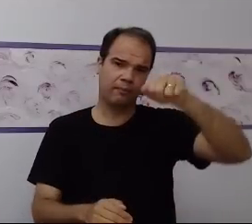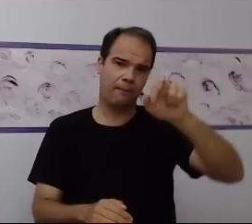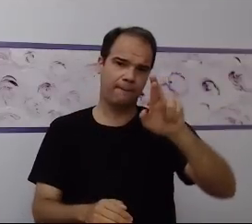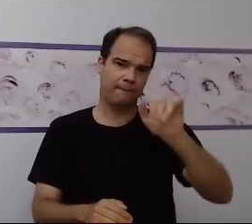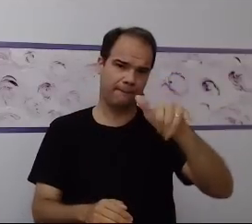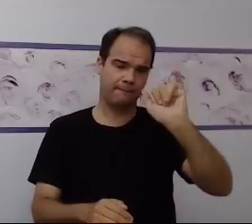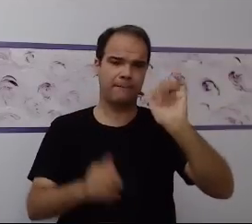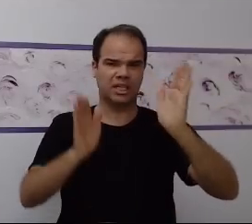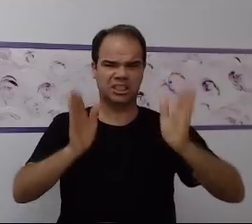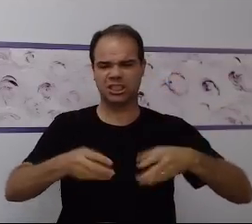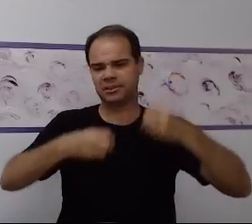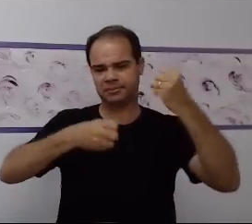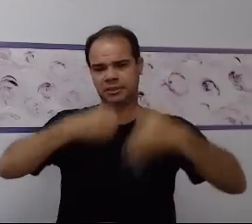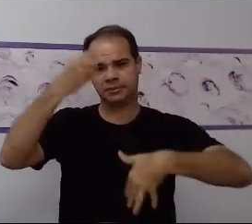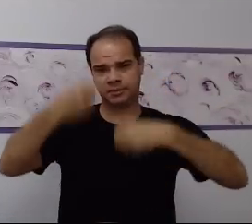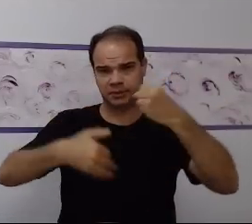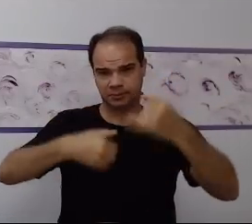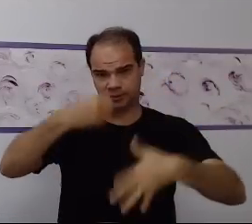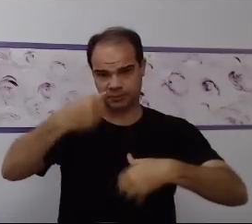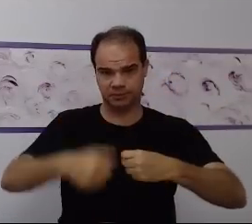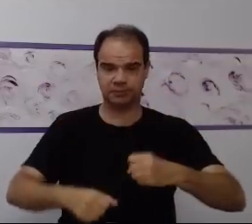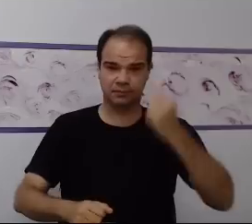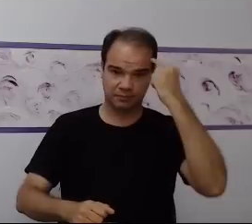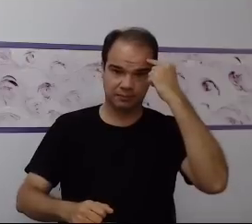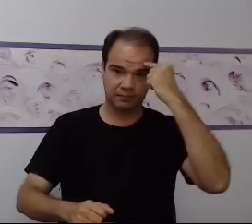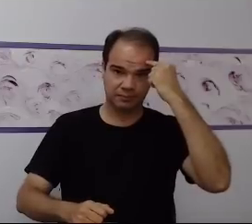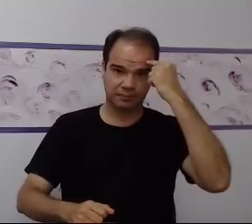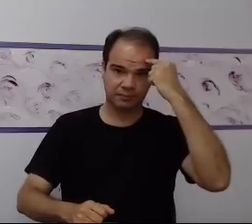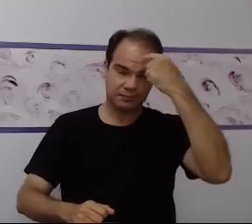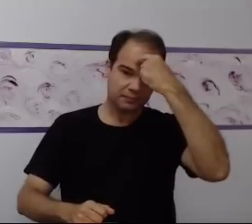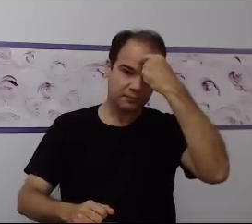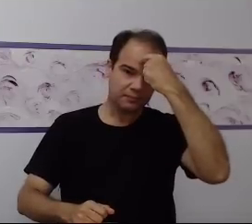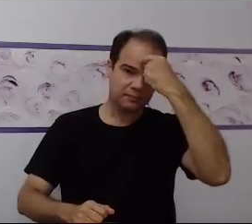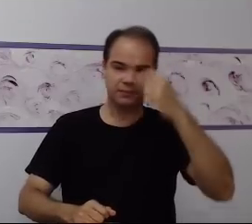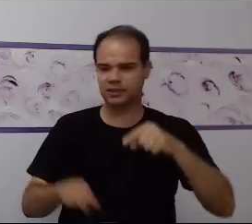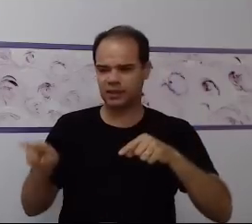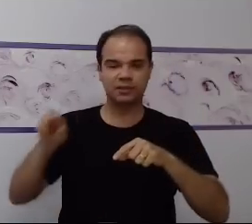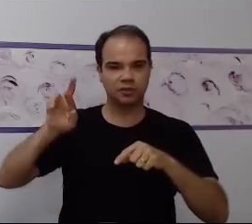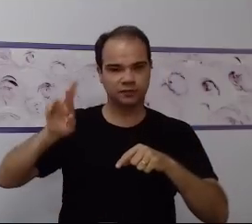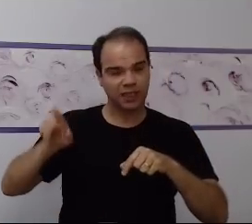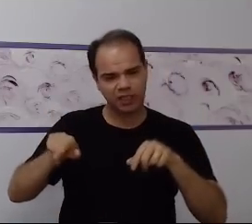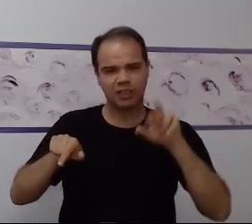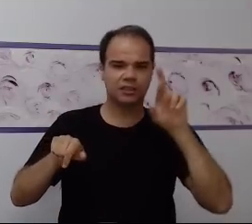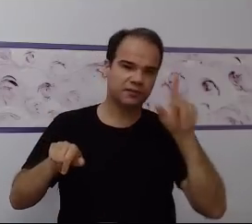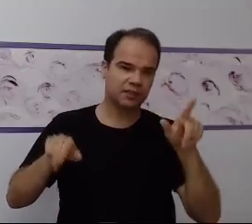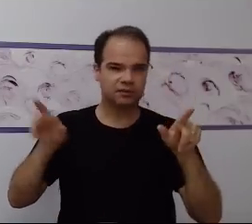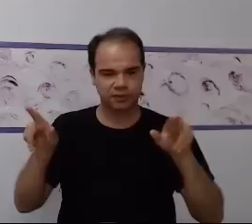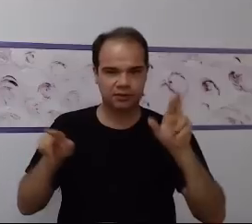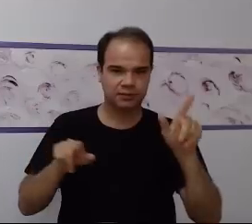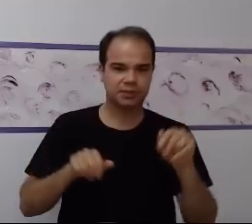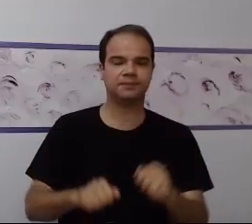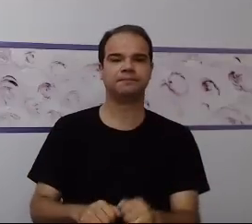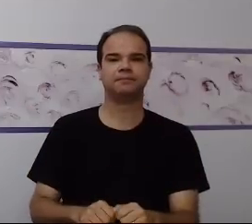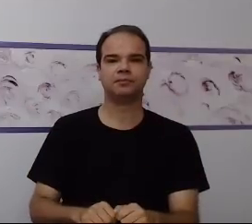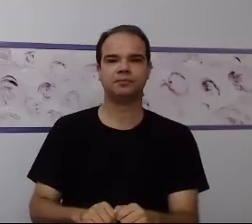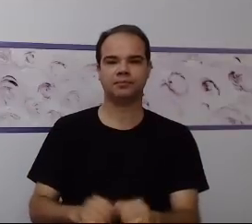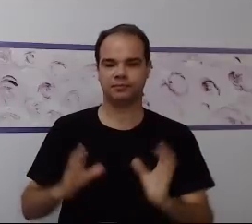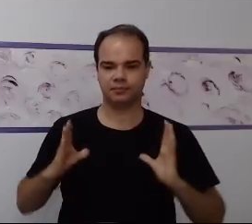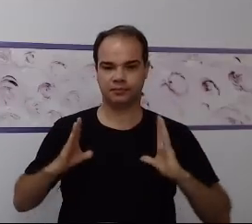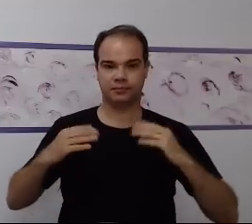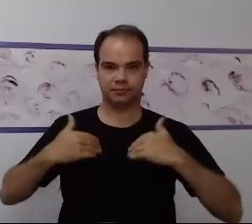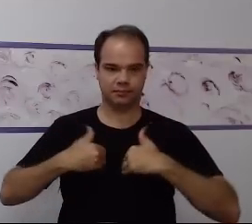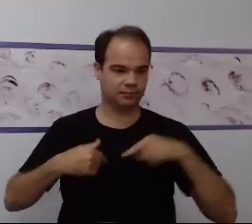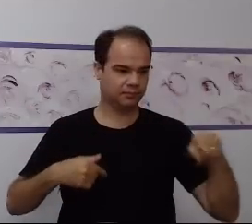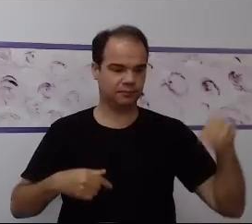baseado nessa estrutura neuronal diferenciada, nessa resposta diferenciada que esse indivíduo